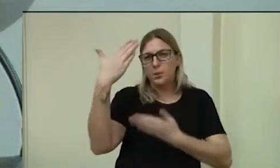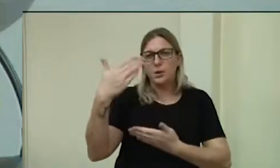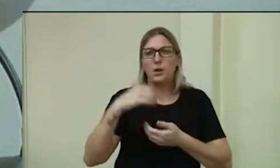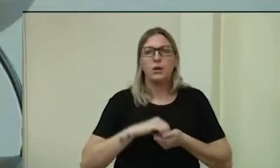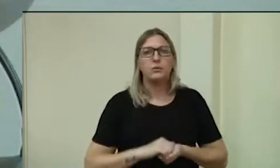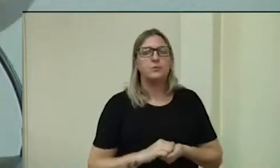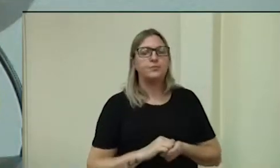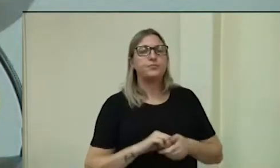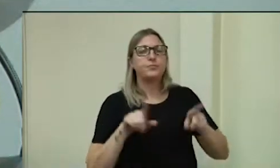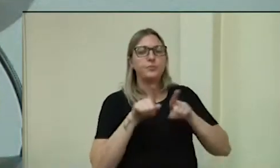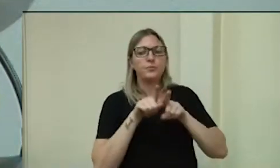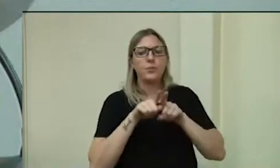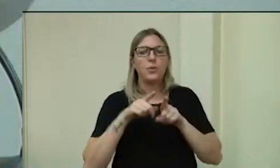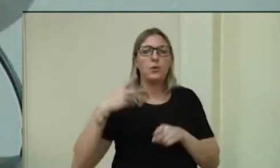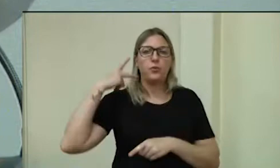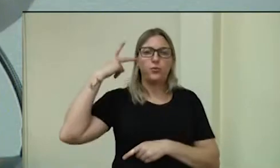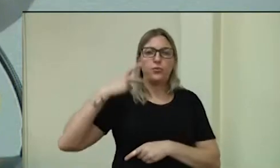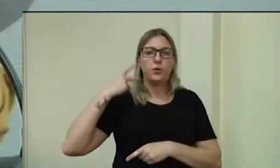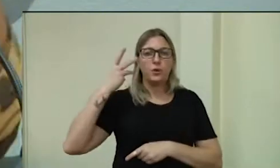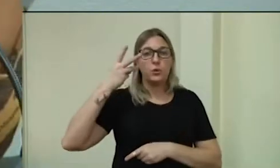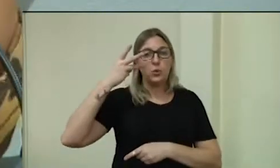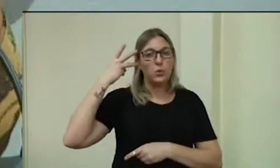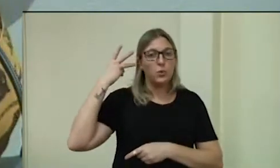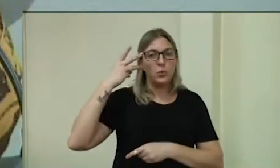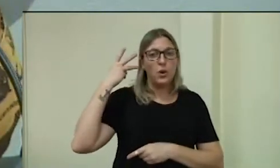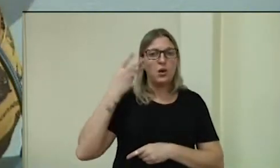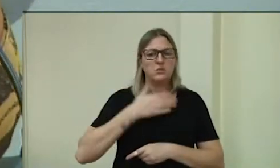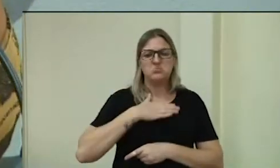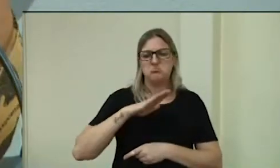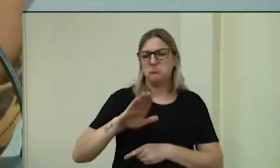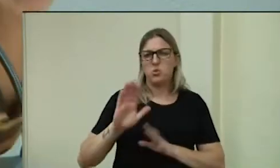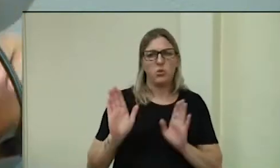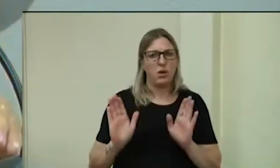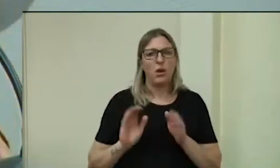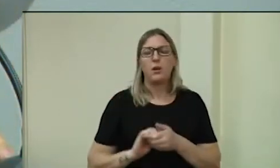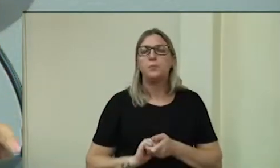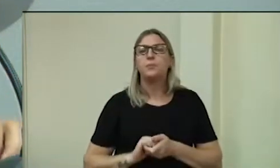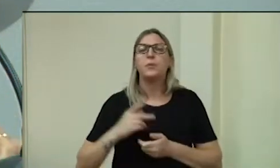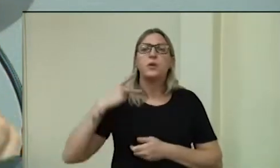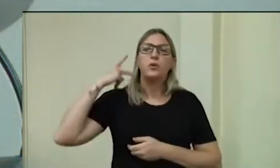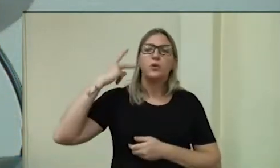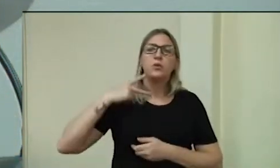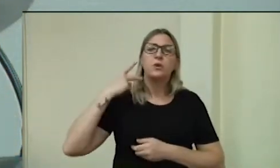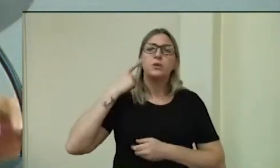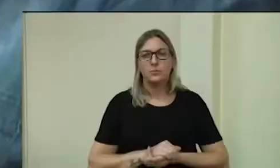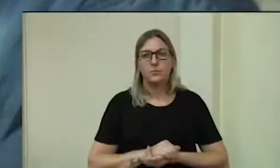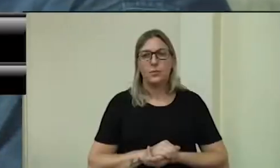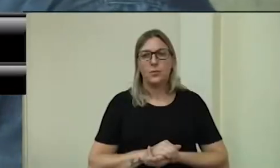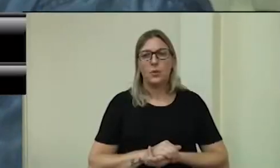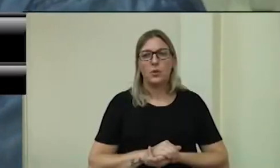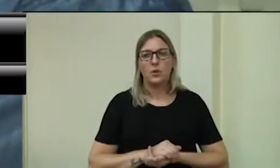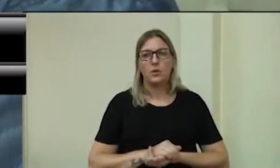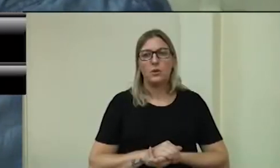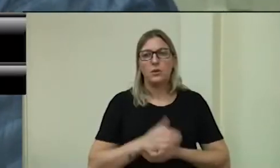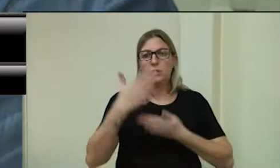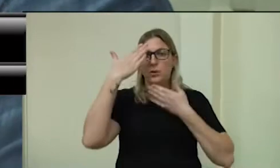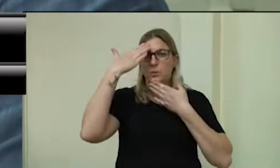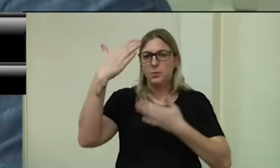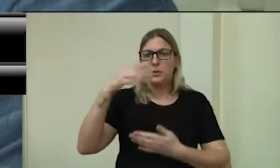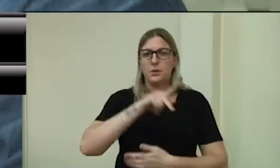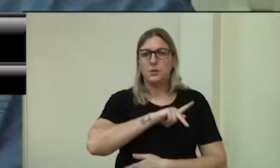Vereador Wallace, com a palavra. Corta. Obrigada. Vereadora Sandra. Obrigada,